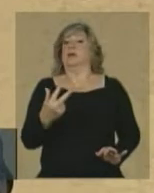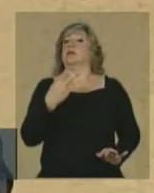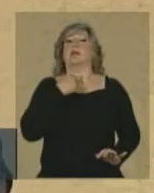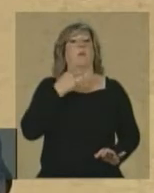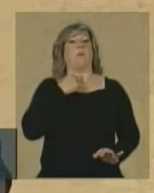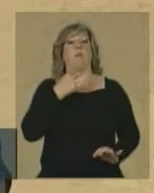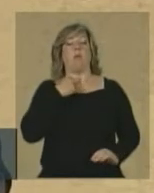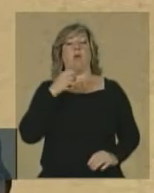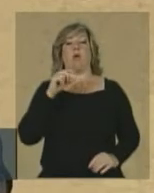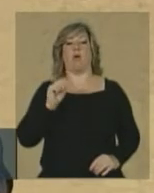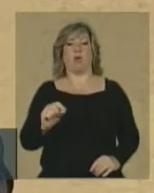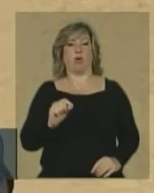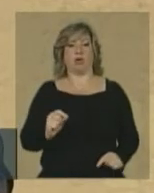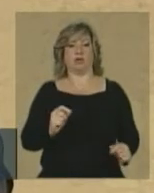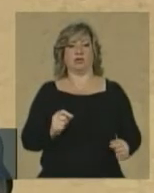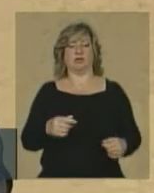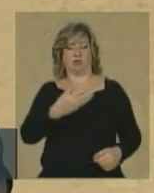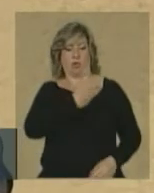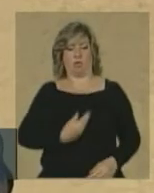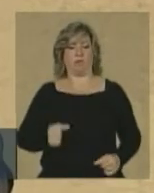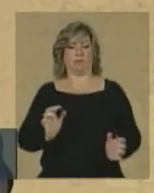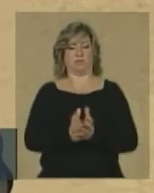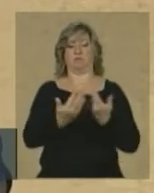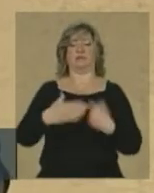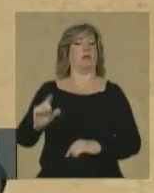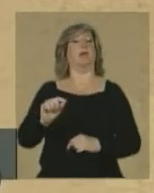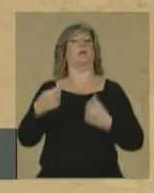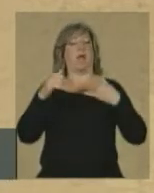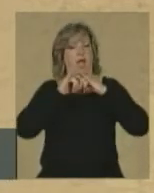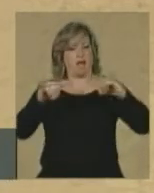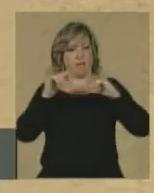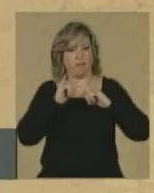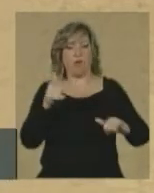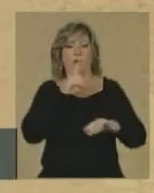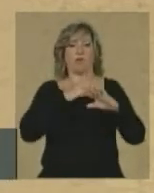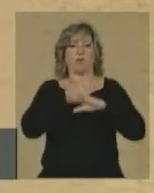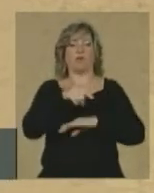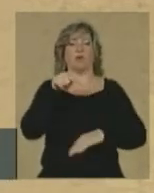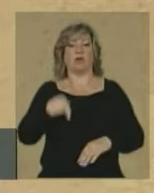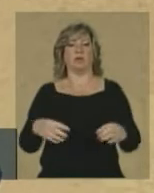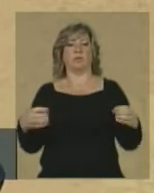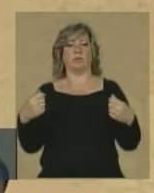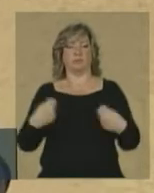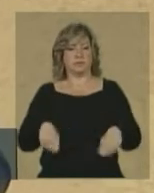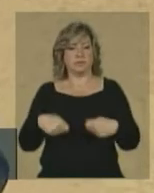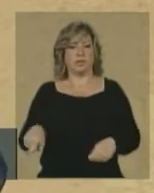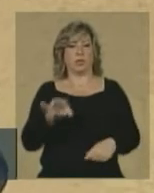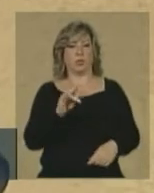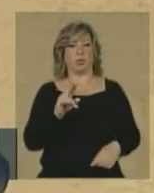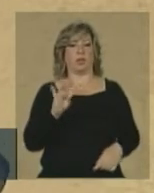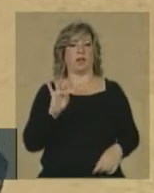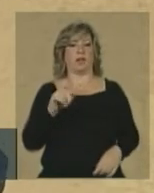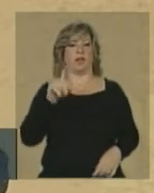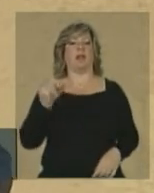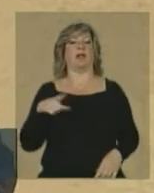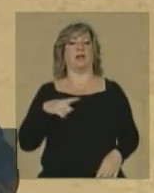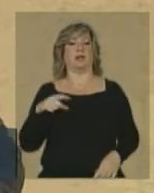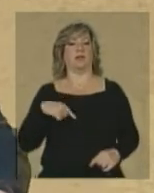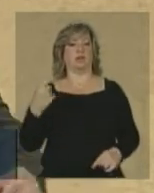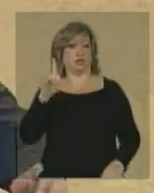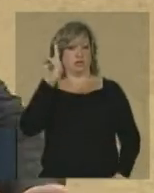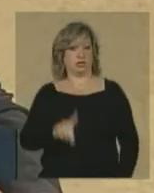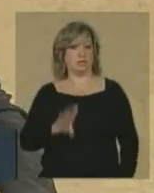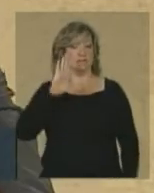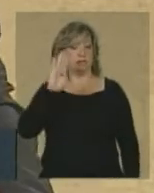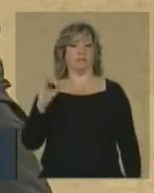negado pelo Estado brasileiro o acesso a informação necessária à tutela judicial e administrativa de direitos fundamentais.